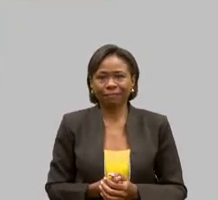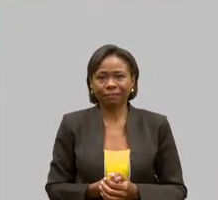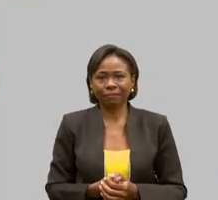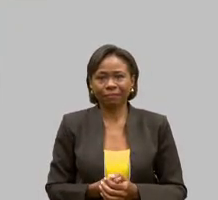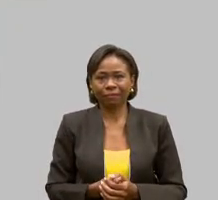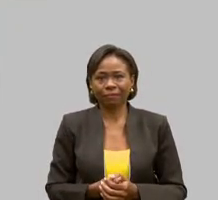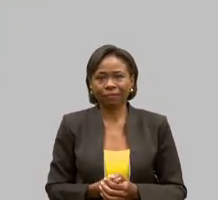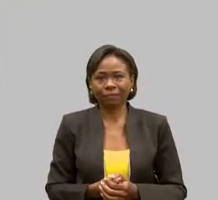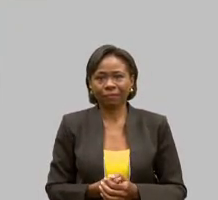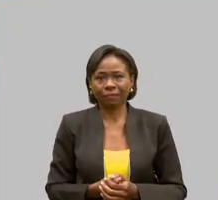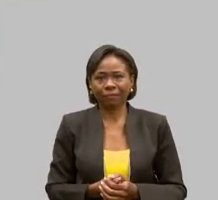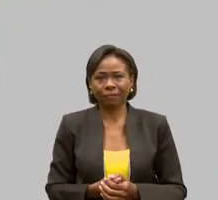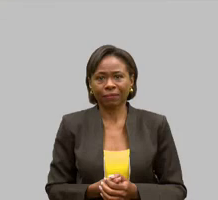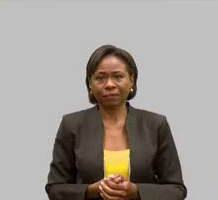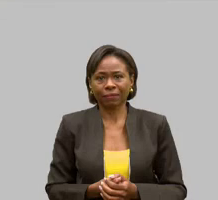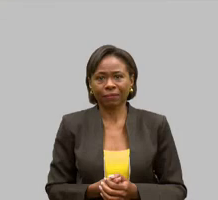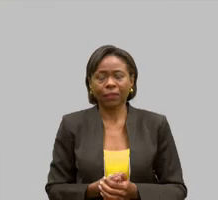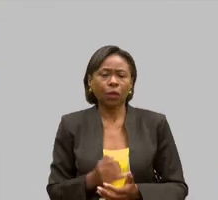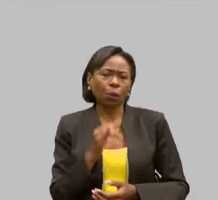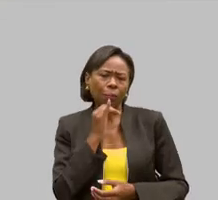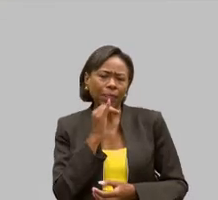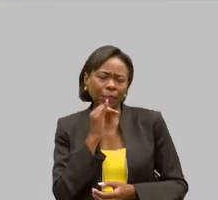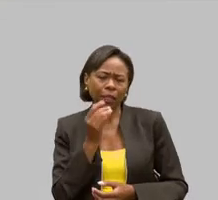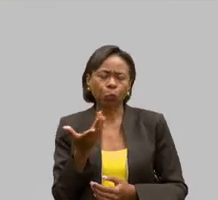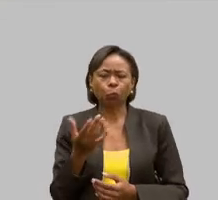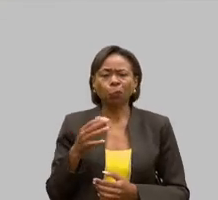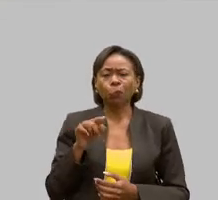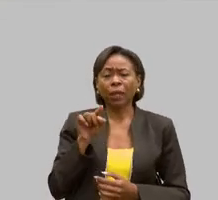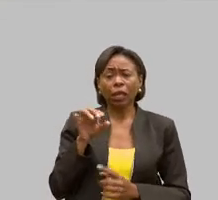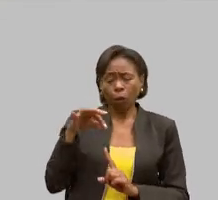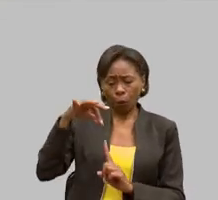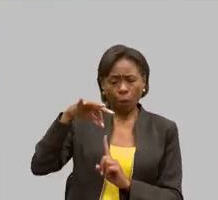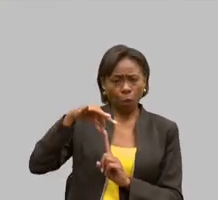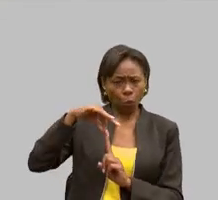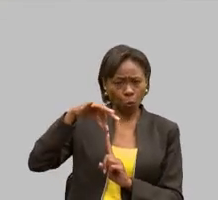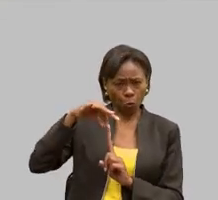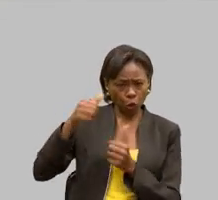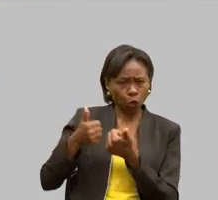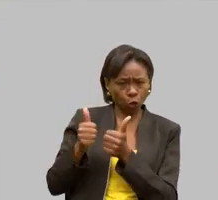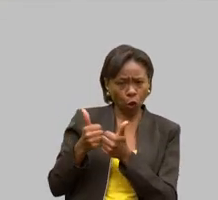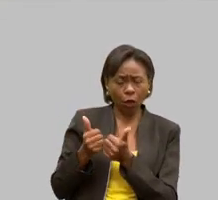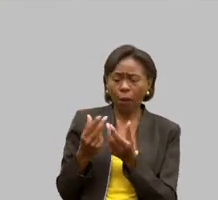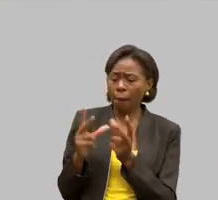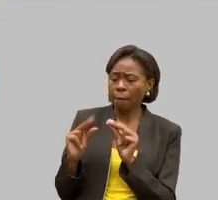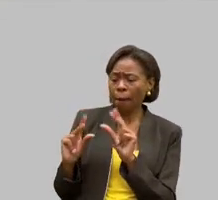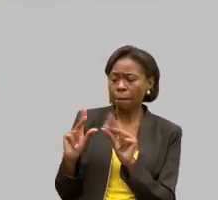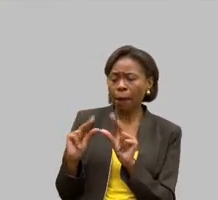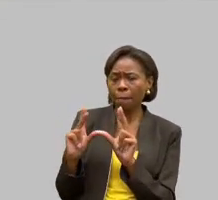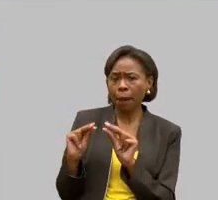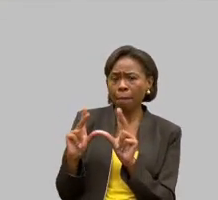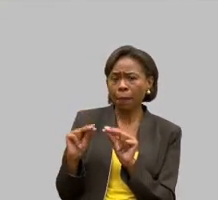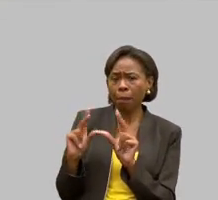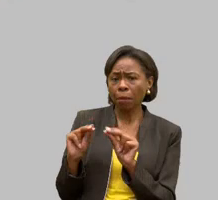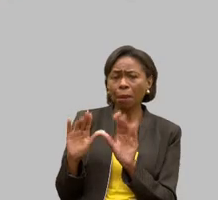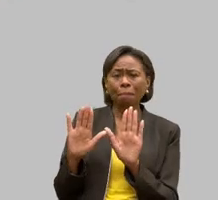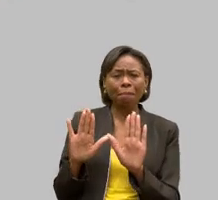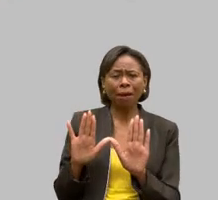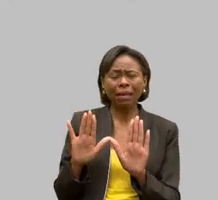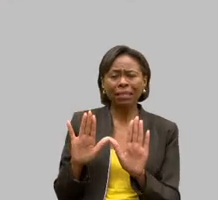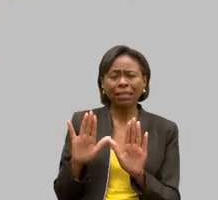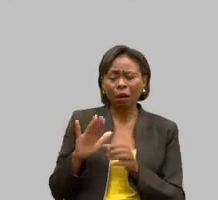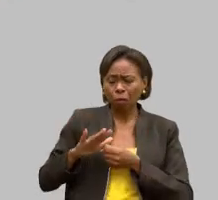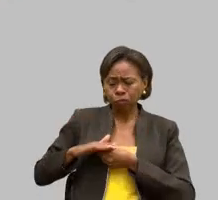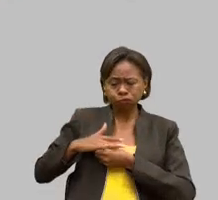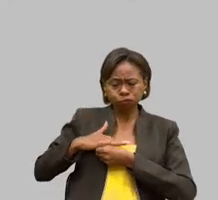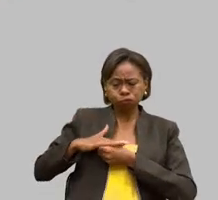por exemplo, no ponto de ônibus, um minuto, não preencheu sua vida, ele é vazio. Não acrescentou nada.